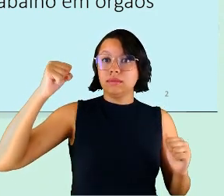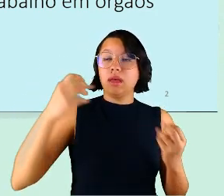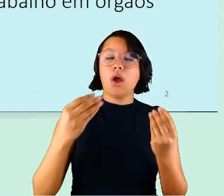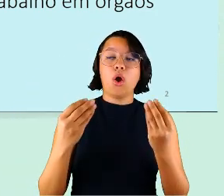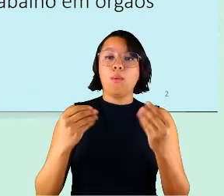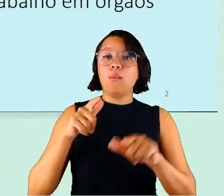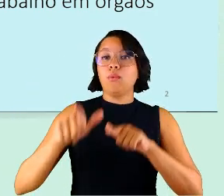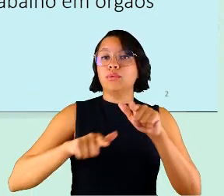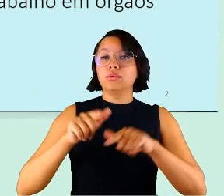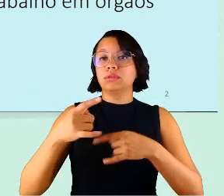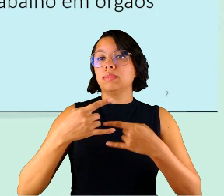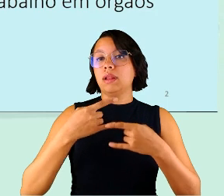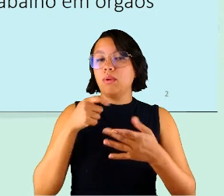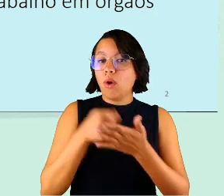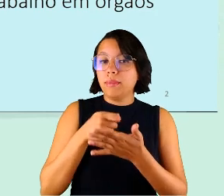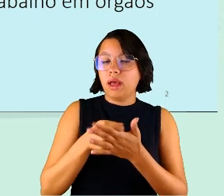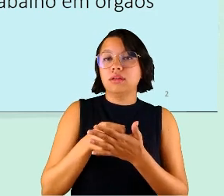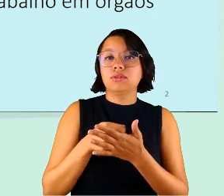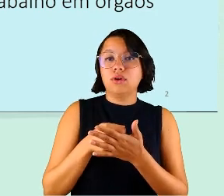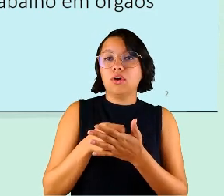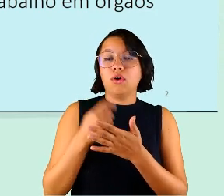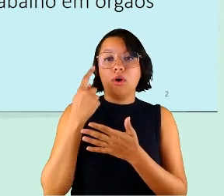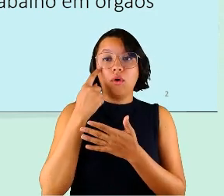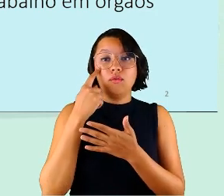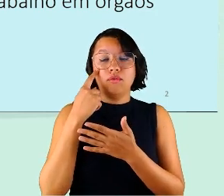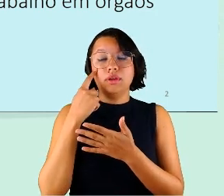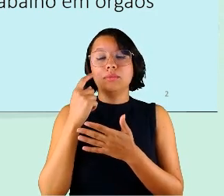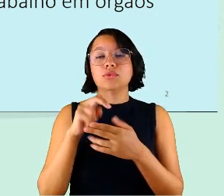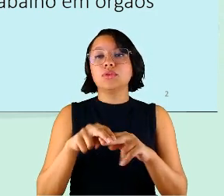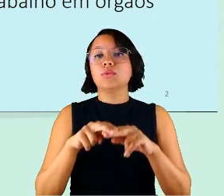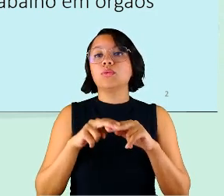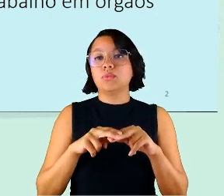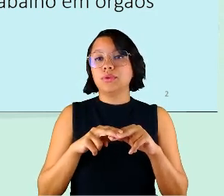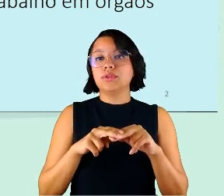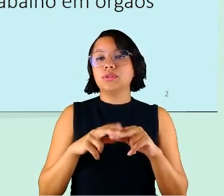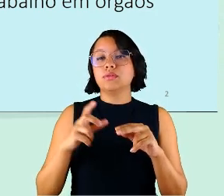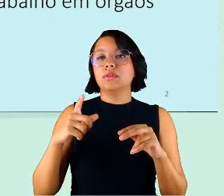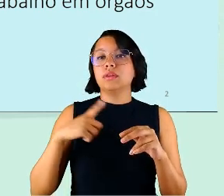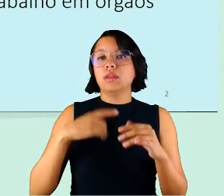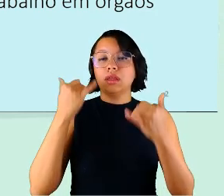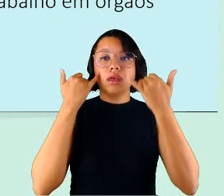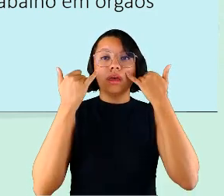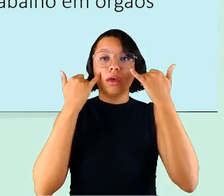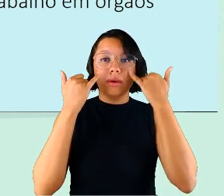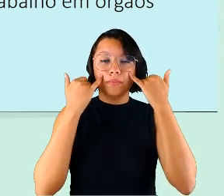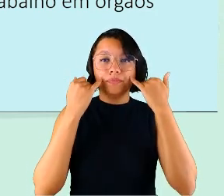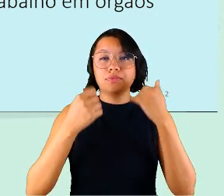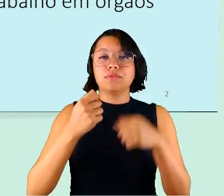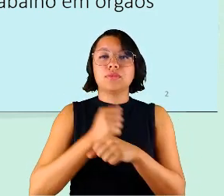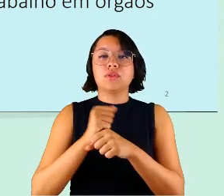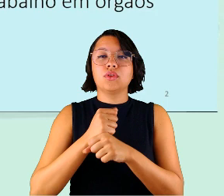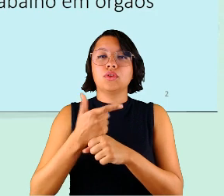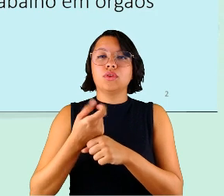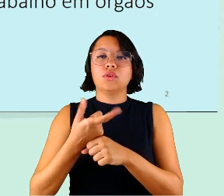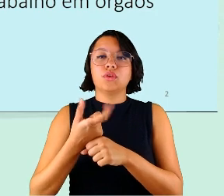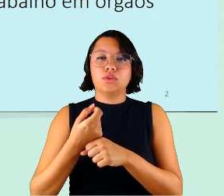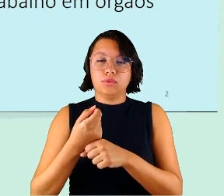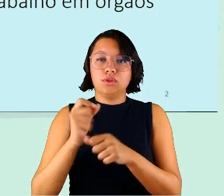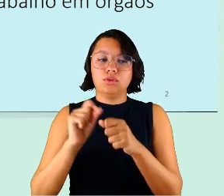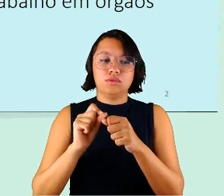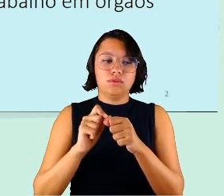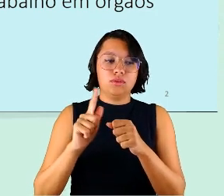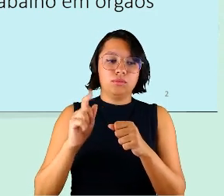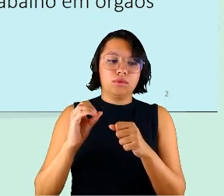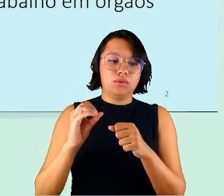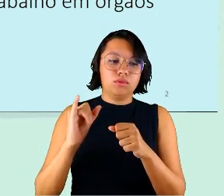trabalho remoto compulsório e nós vamos ver que com isso e há dados no IPEA de 2020, um trabalho feito pelo Góes, muito